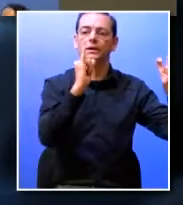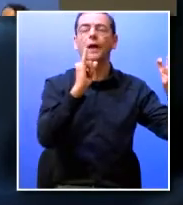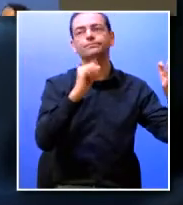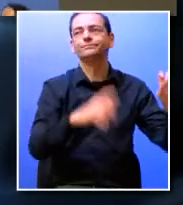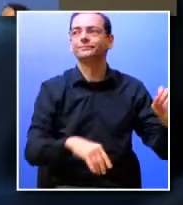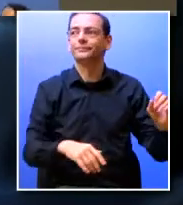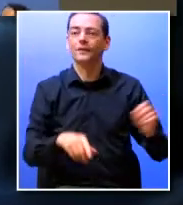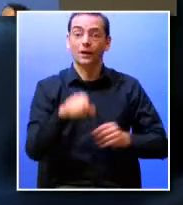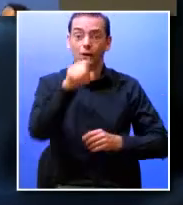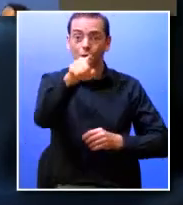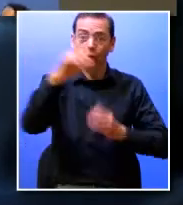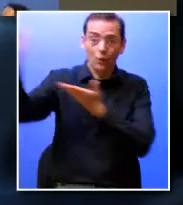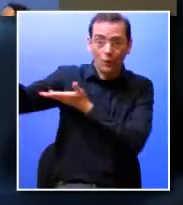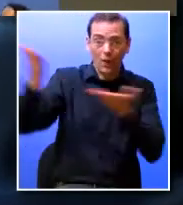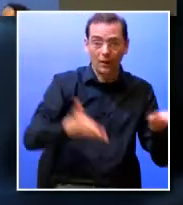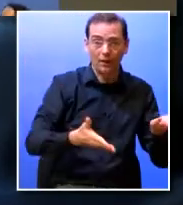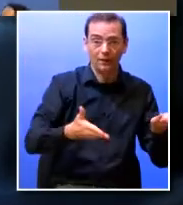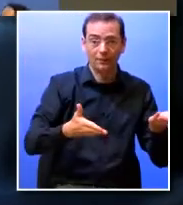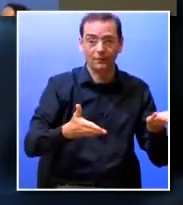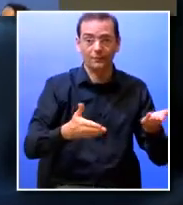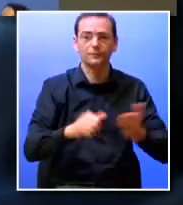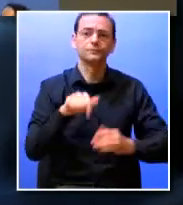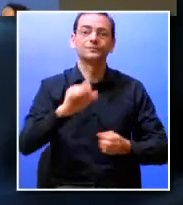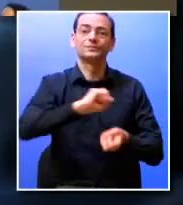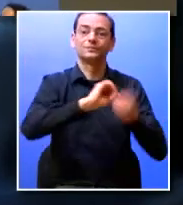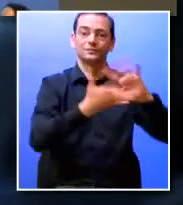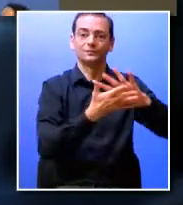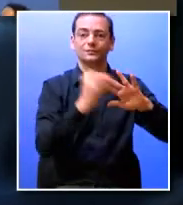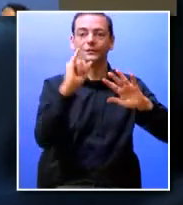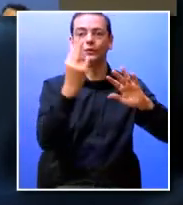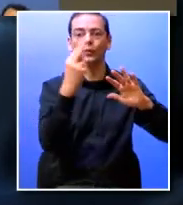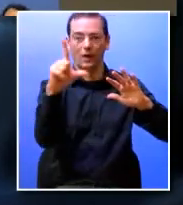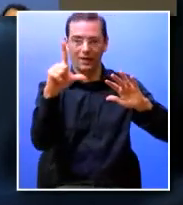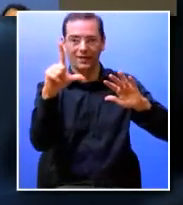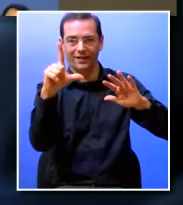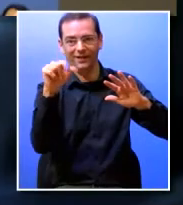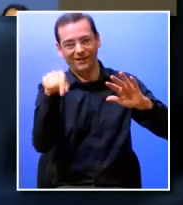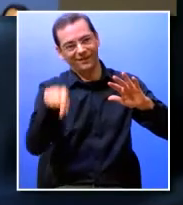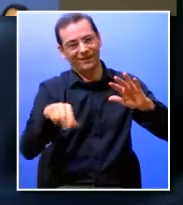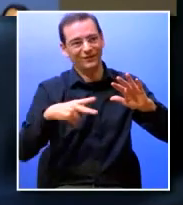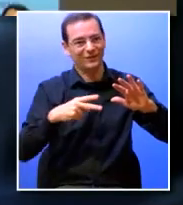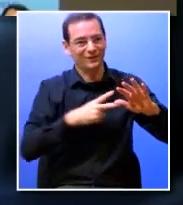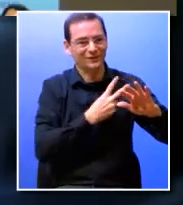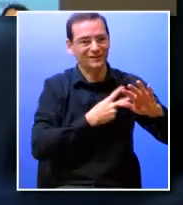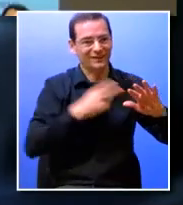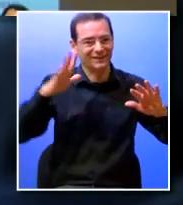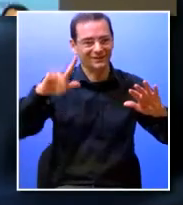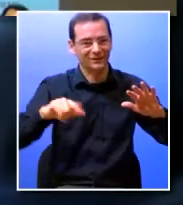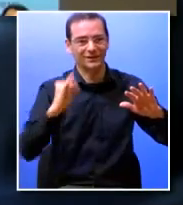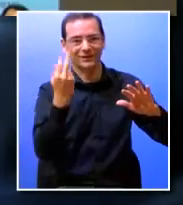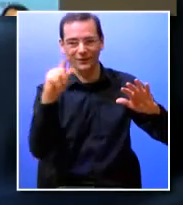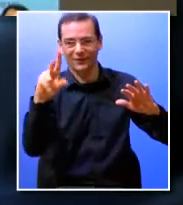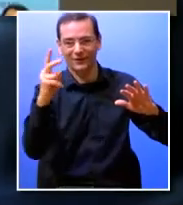o nome da nossa instituição é ISCTE-IUL Instituto Universitário de Lisboa e então